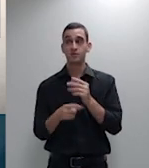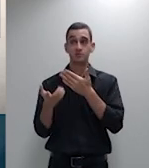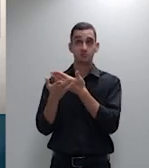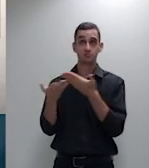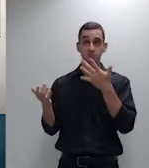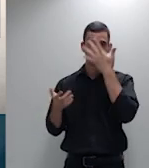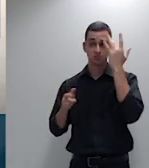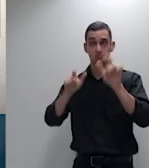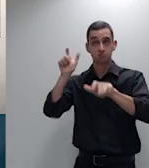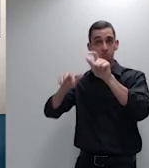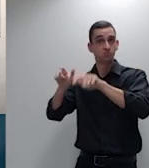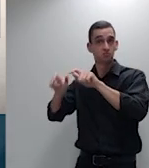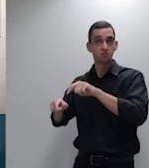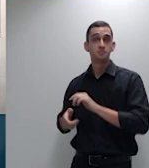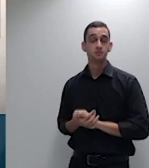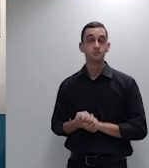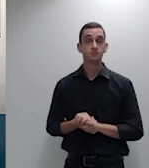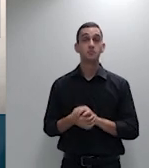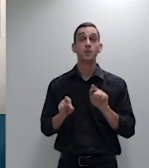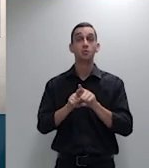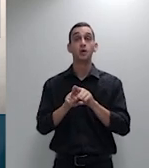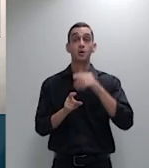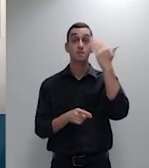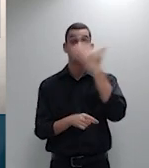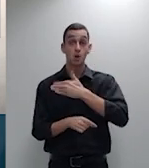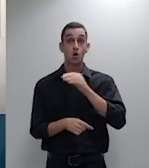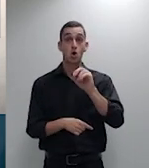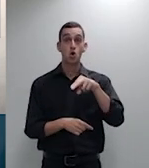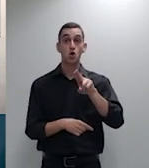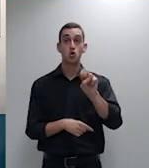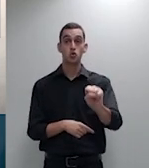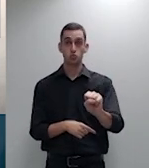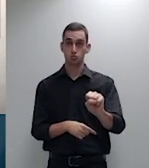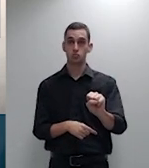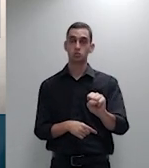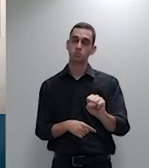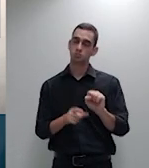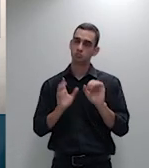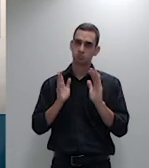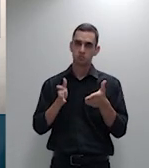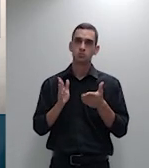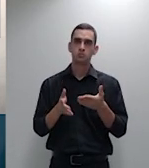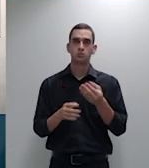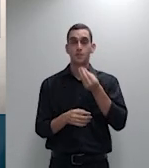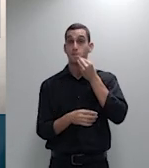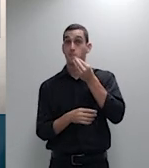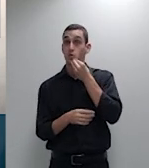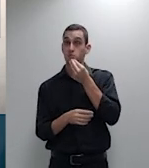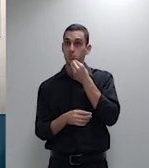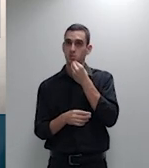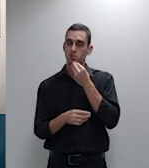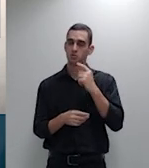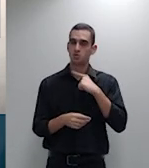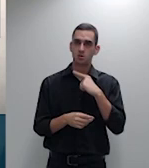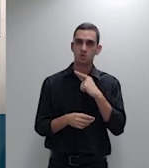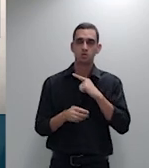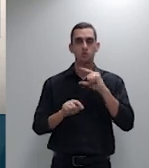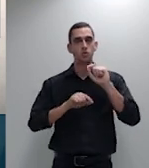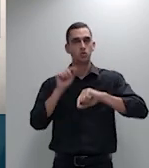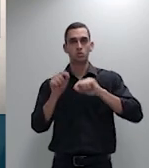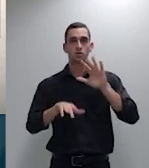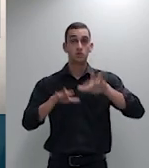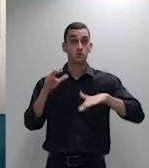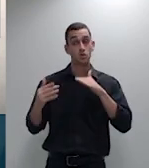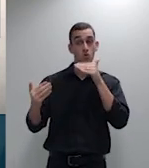entidades de defesa do consumidor alegam a possibilidade ainda que haja concordância com a nota técnica